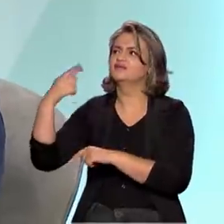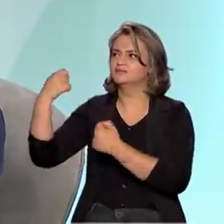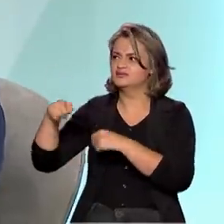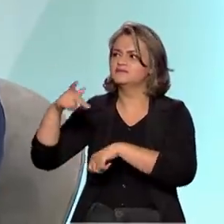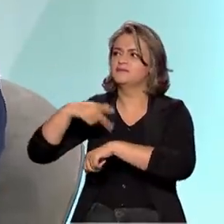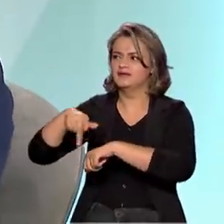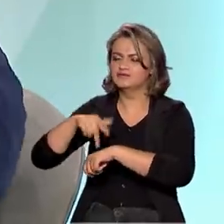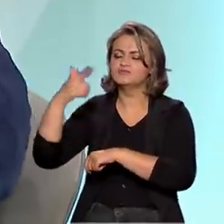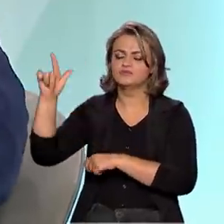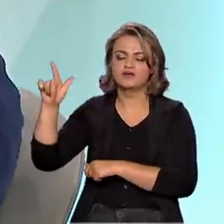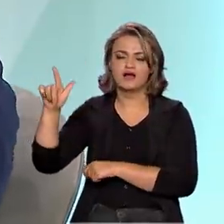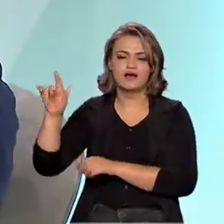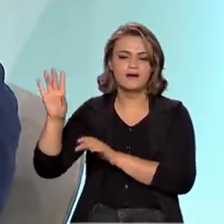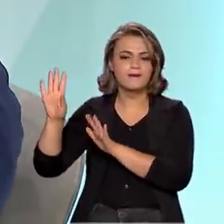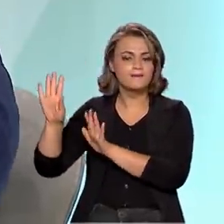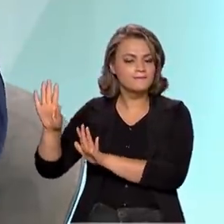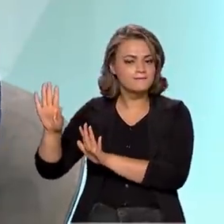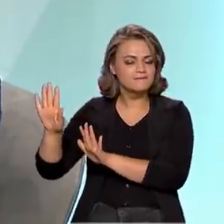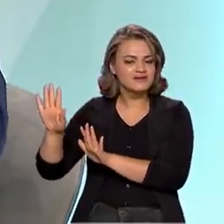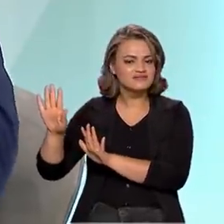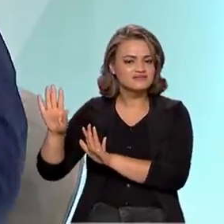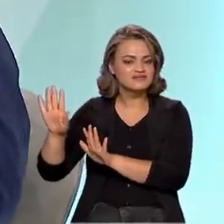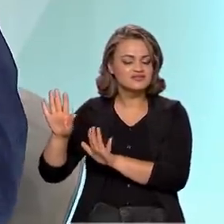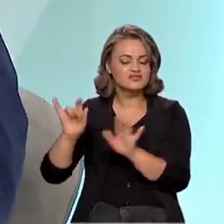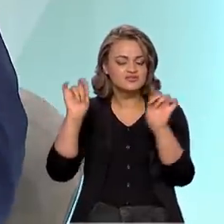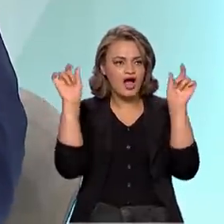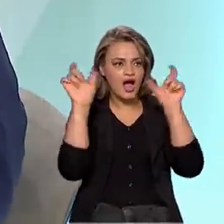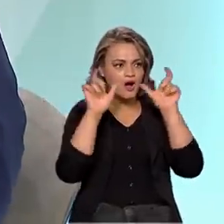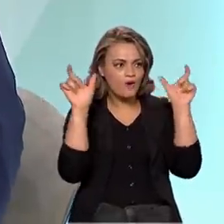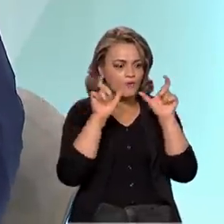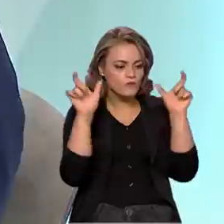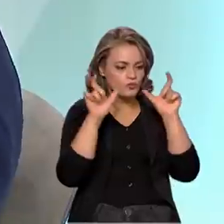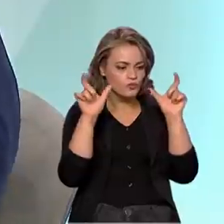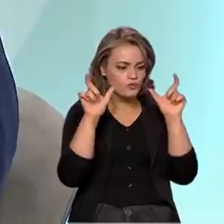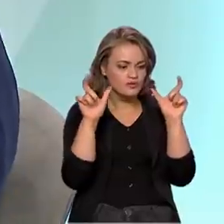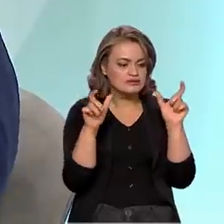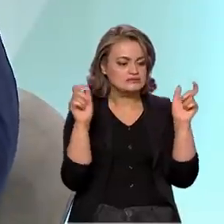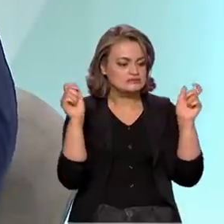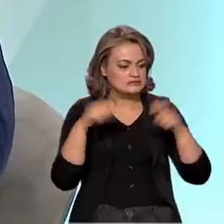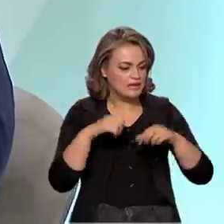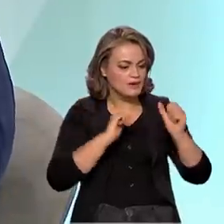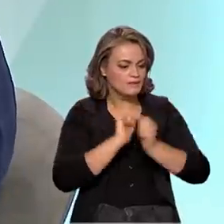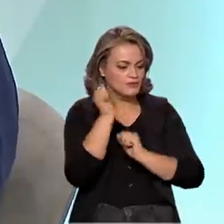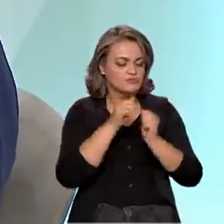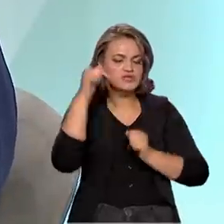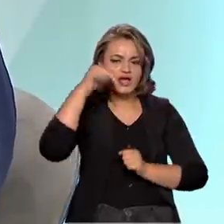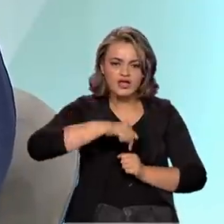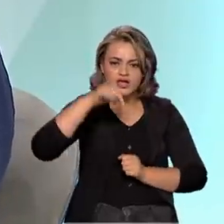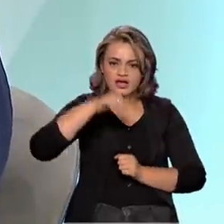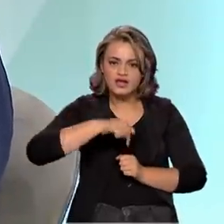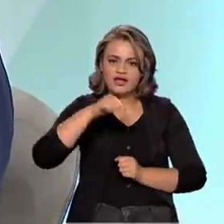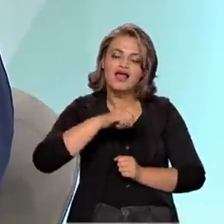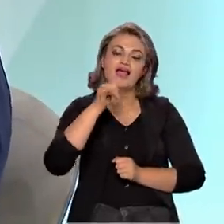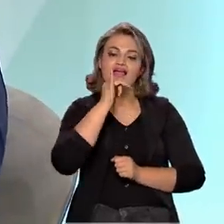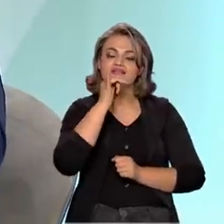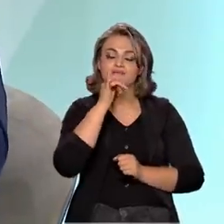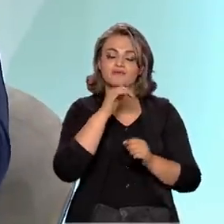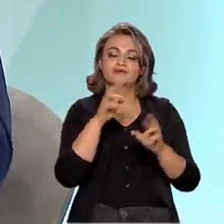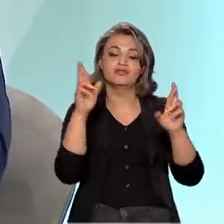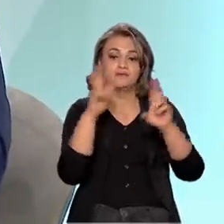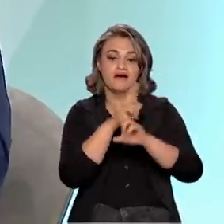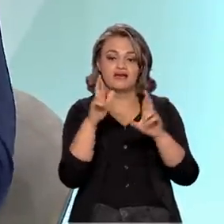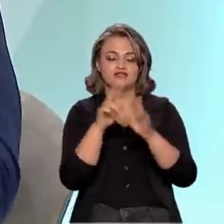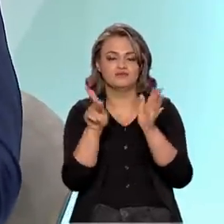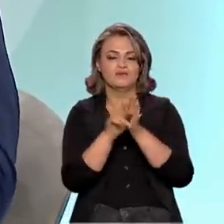e para vacinas. E a gente acordou com essa pandemia. Eu tenho no Ministério uma rede chamada Rede Vírus MCTI, que a gente